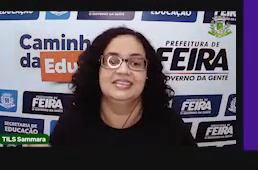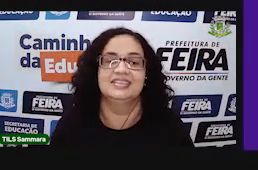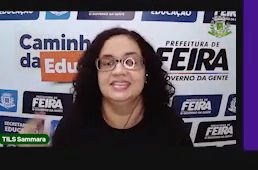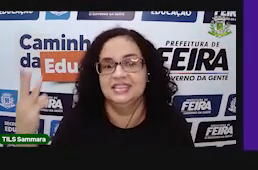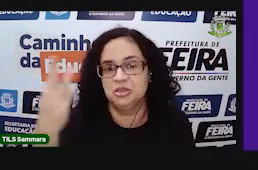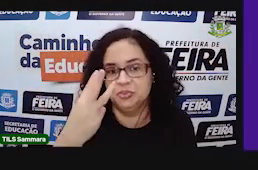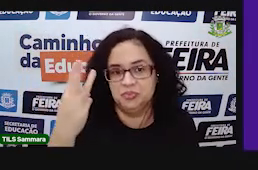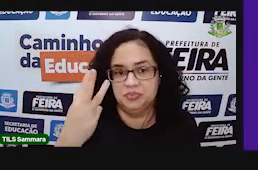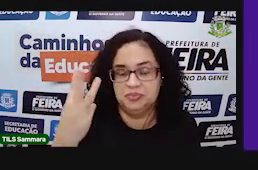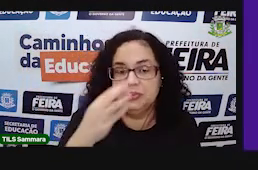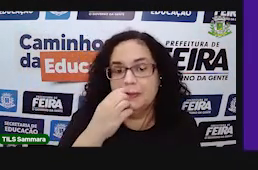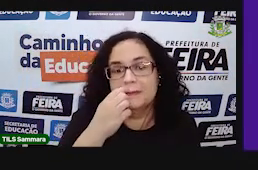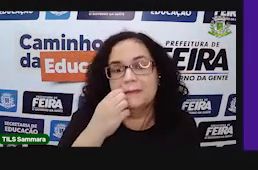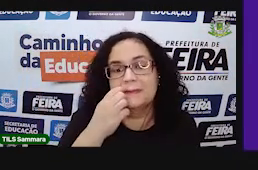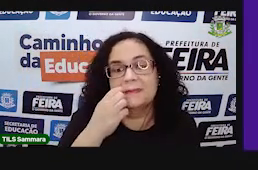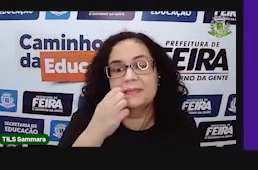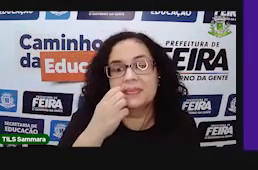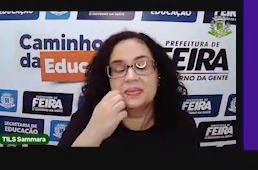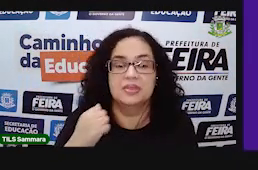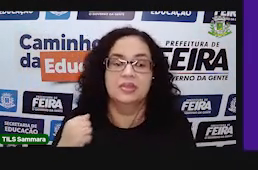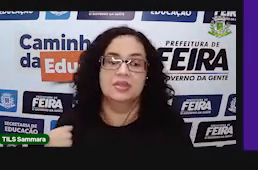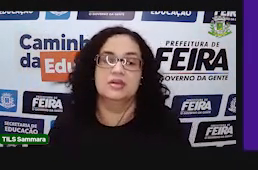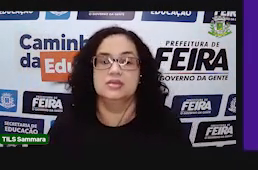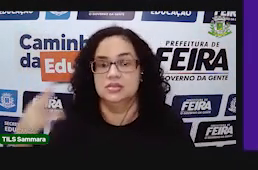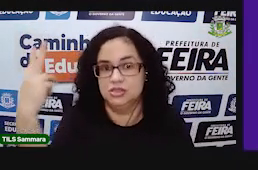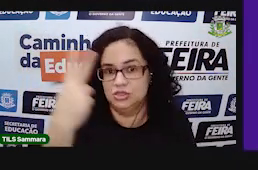Vencemos, será? Terceiro lugar.